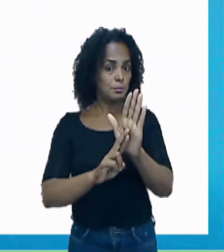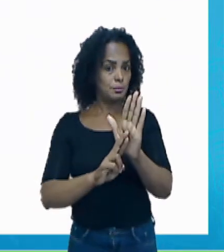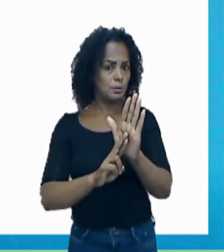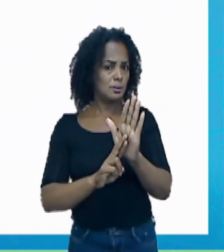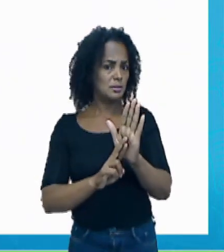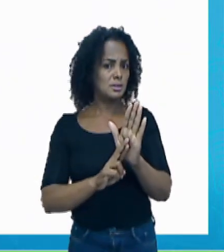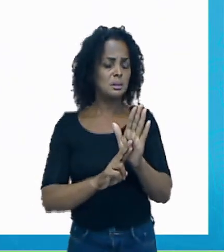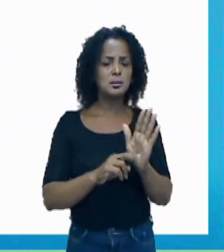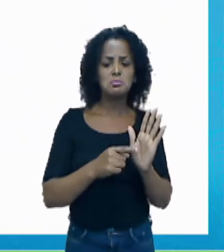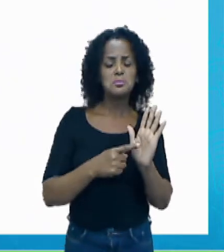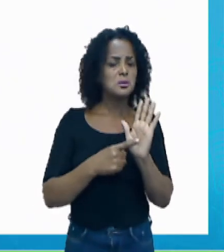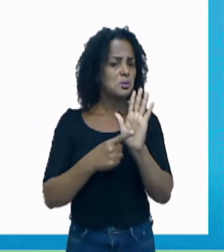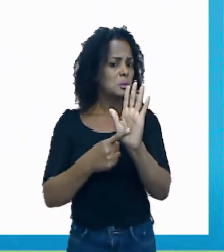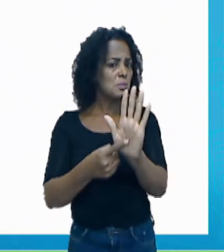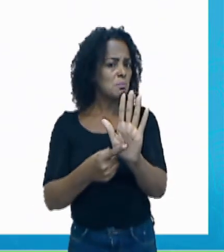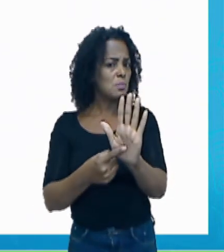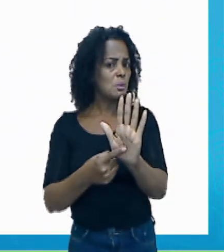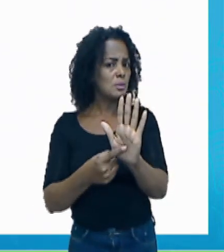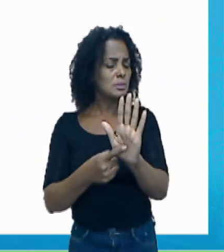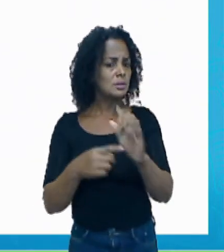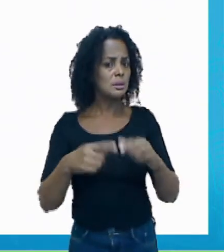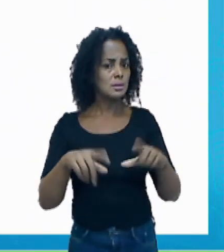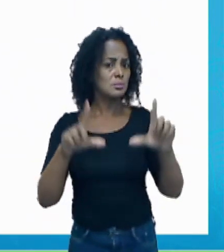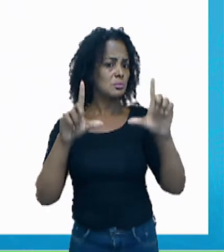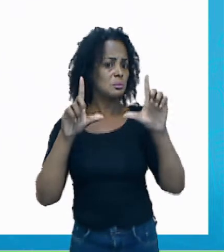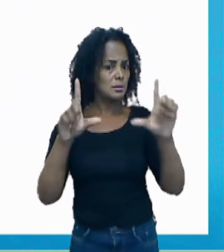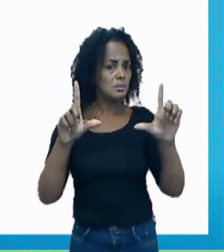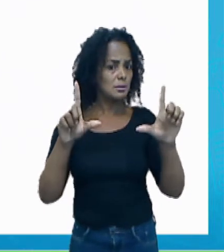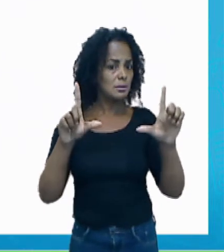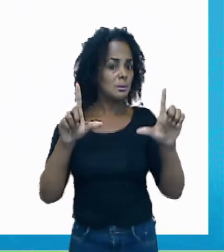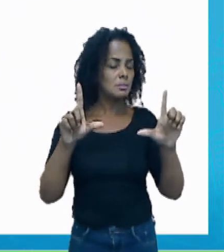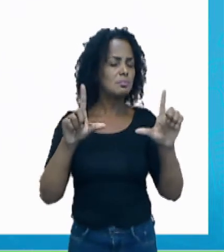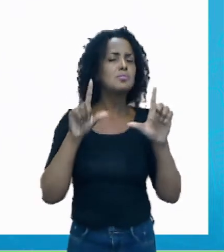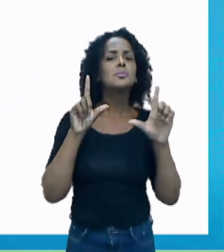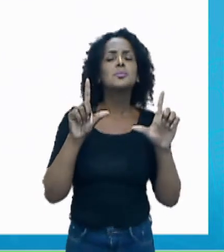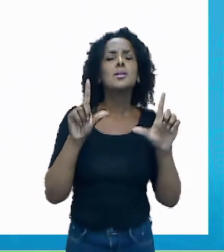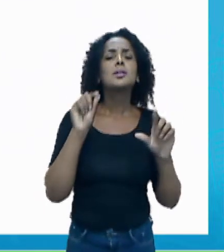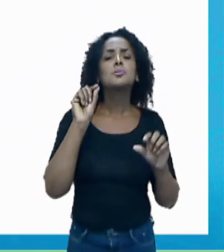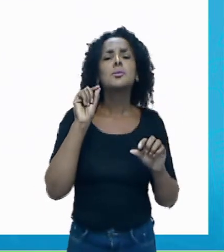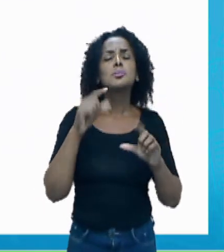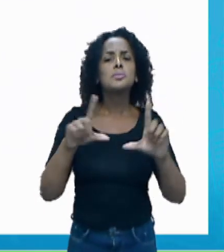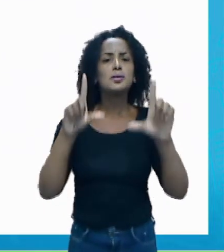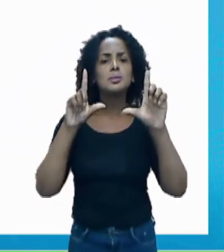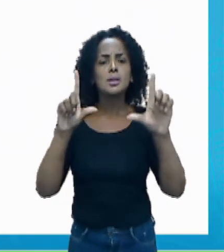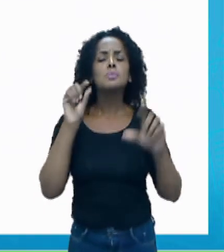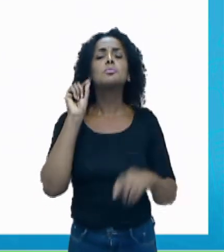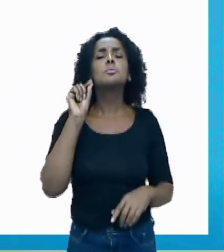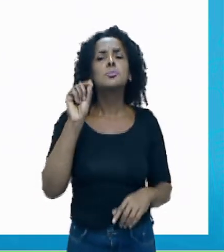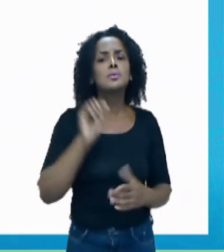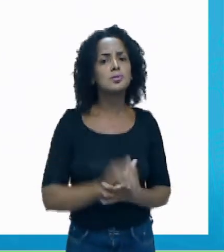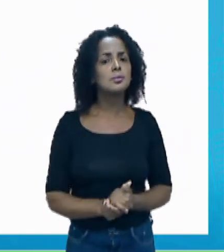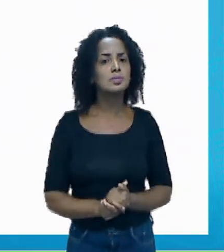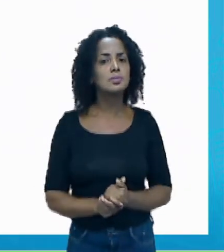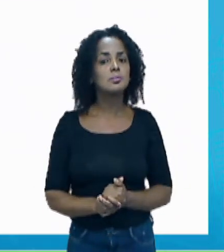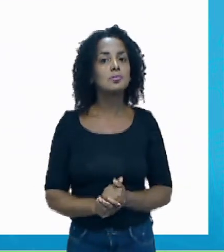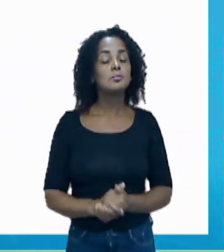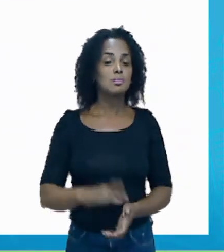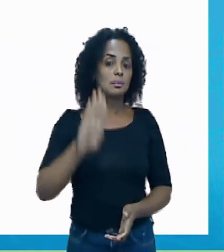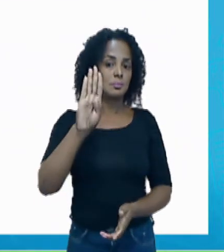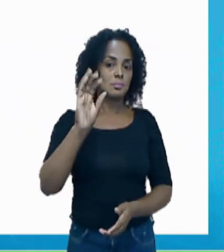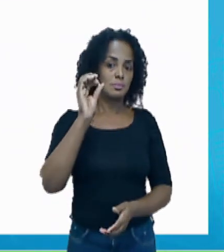está representado nessa imagem. Essa imagem. é 1? Quer? Não ouvi? Ah, agora ouvi.